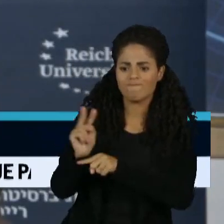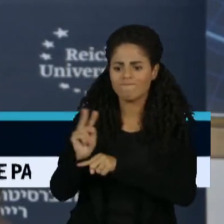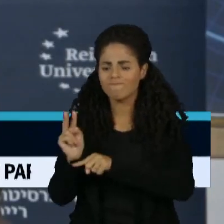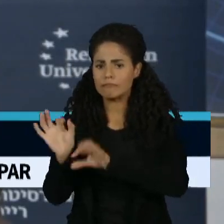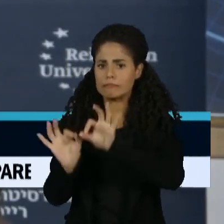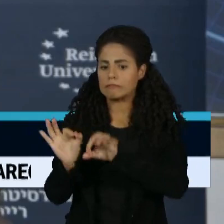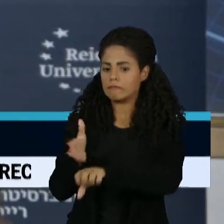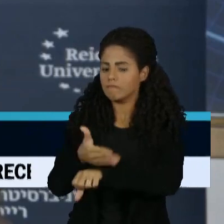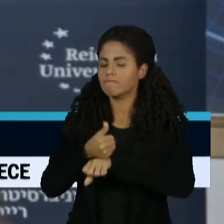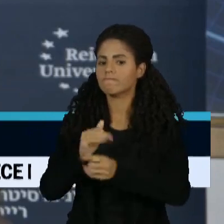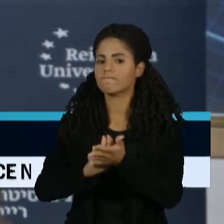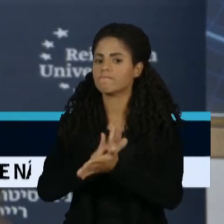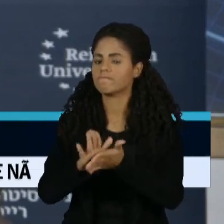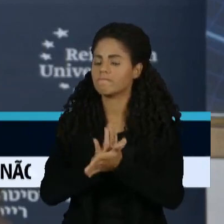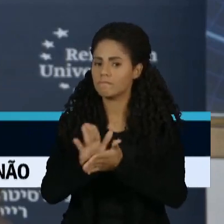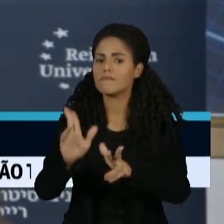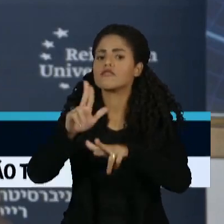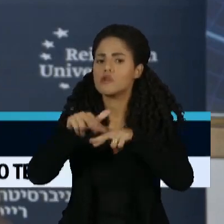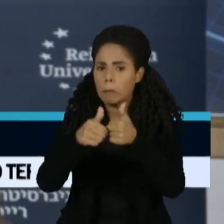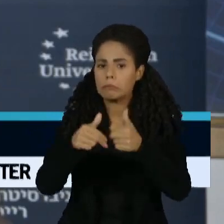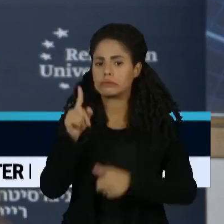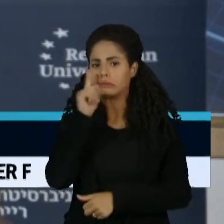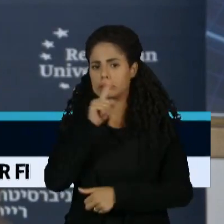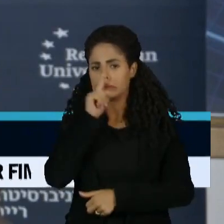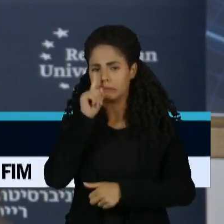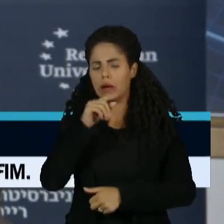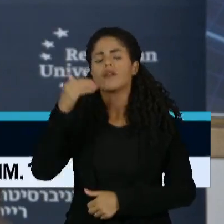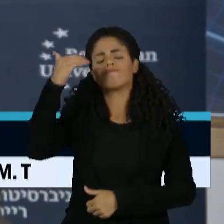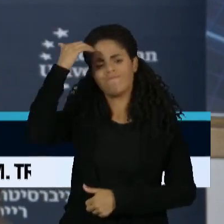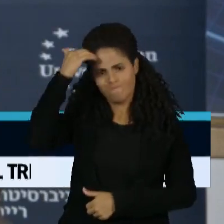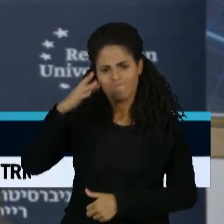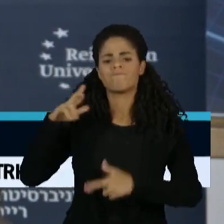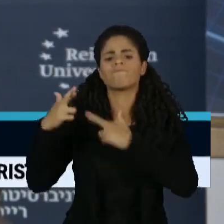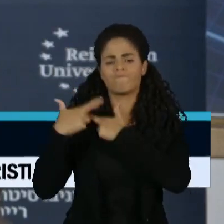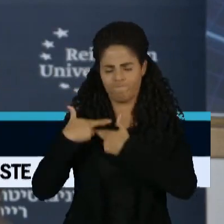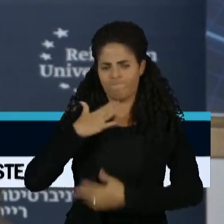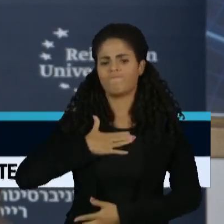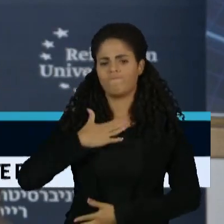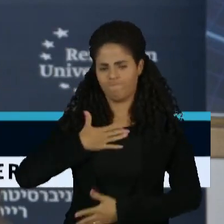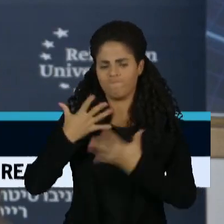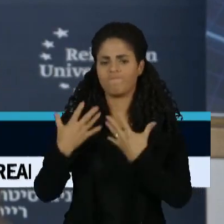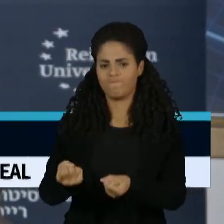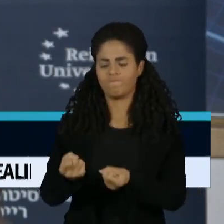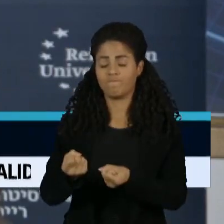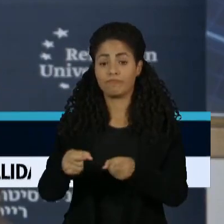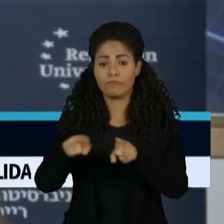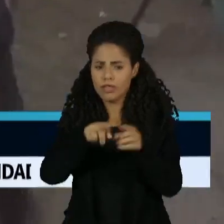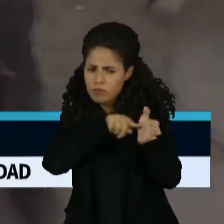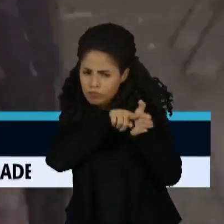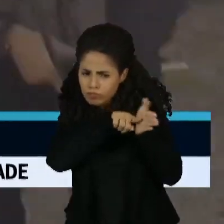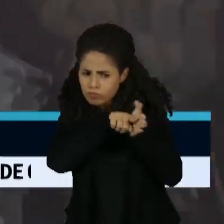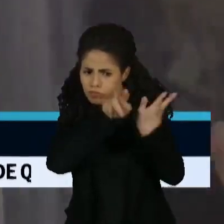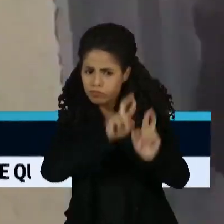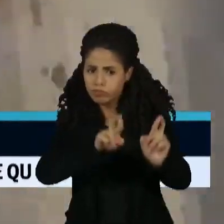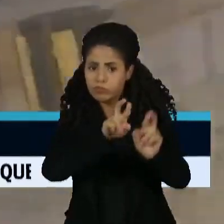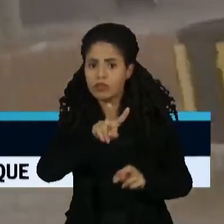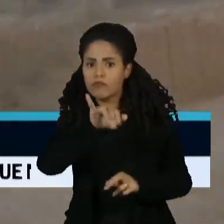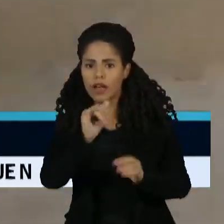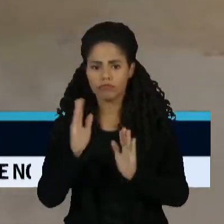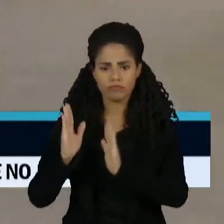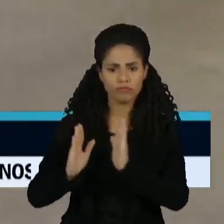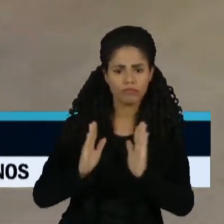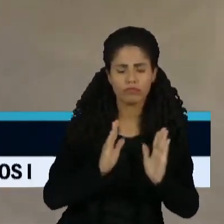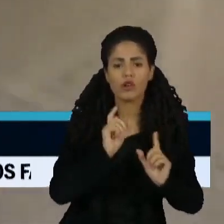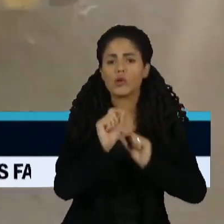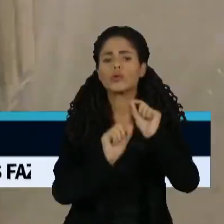preparou o suficiente e que, por isso, ele assume toda a responsabilidade. Uma investigação está em andamento